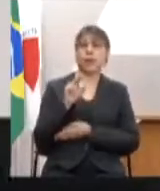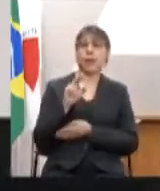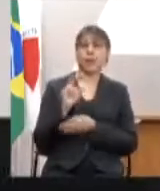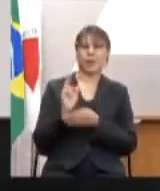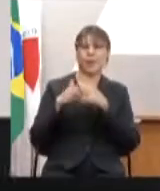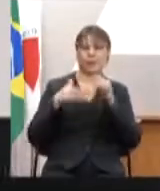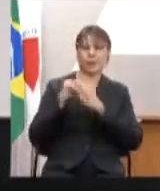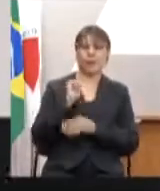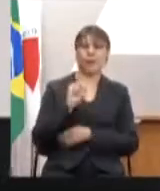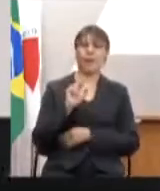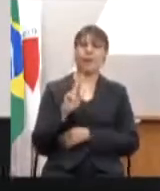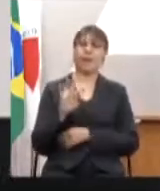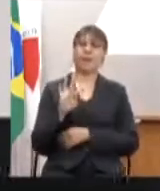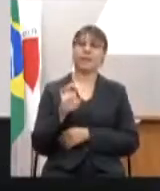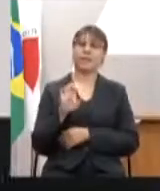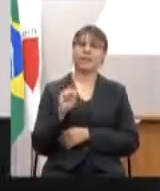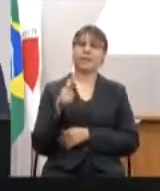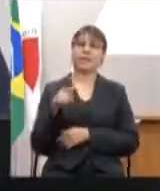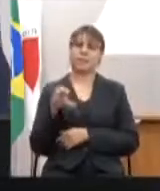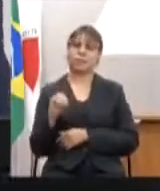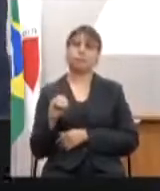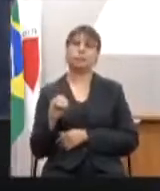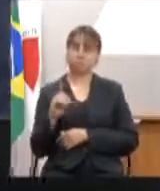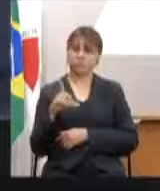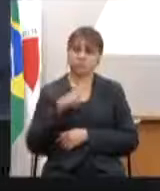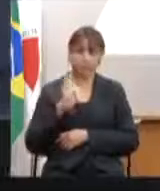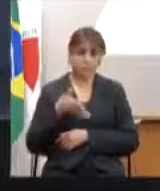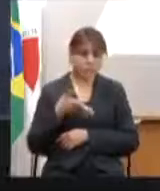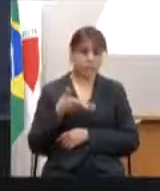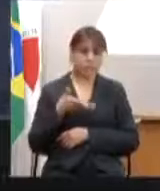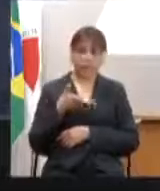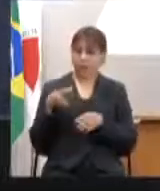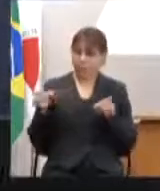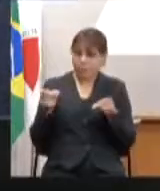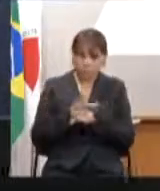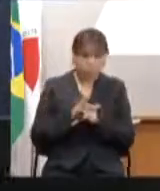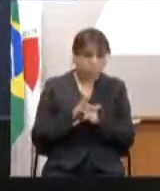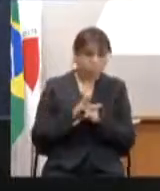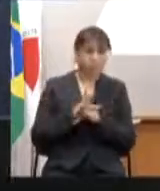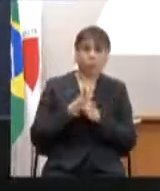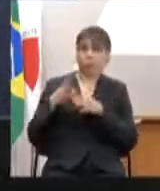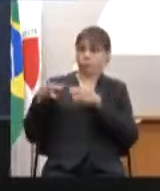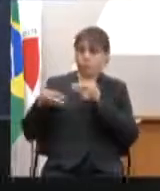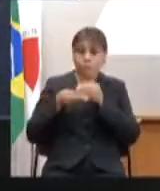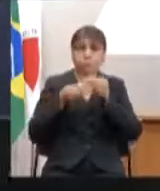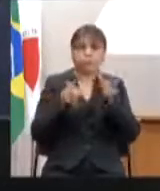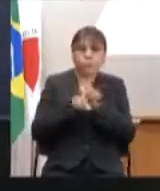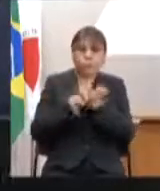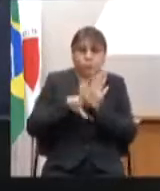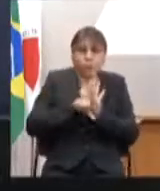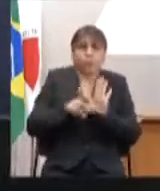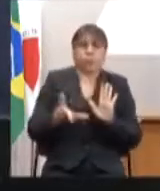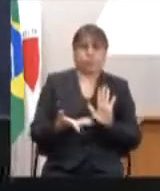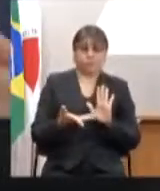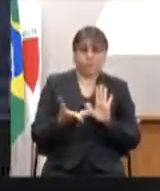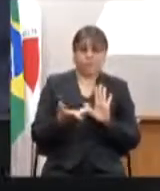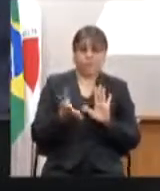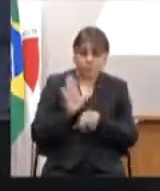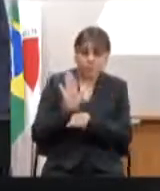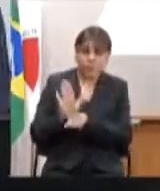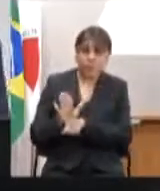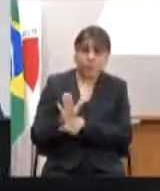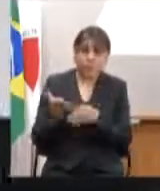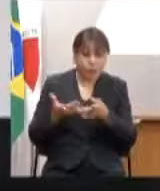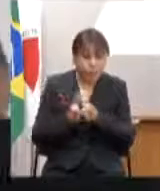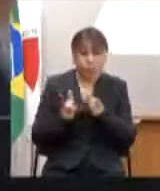passando por dificuldades. Nós temos emendas para enfrentamento à violência doméstica, a deputada Laura, que, nesse momento, cresceu